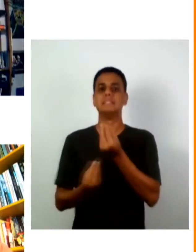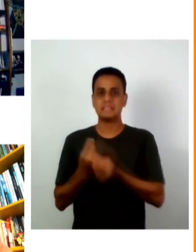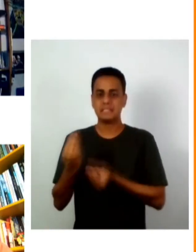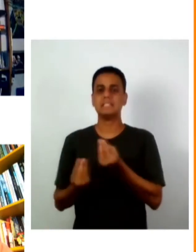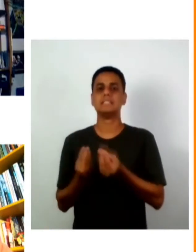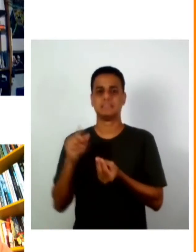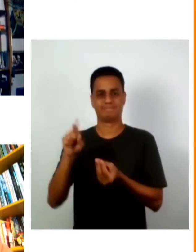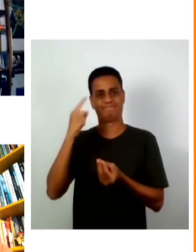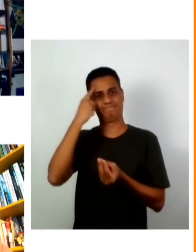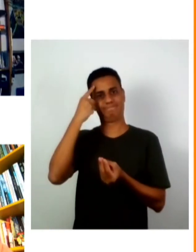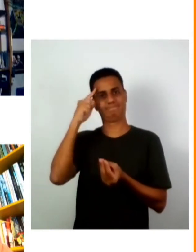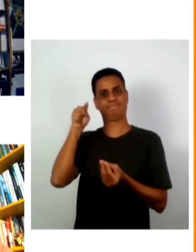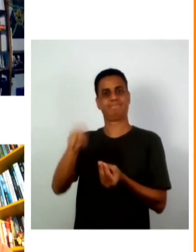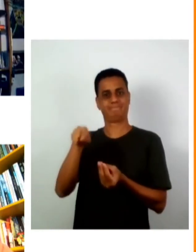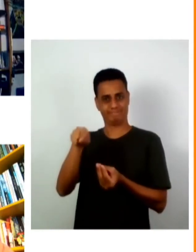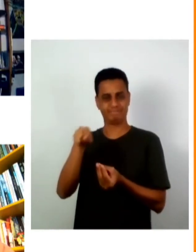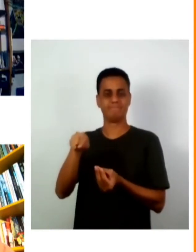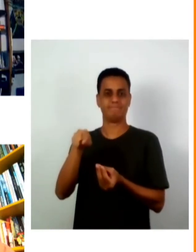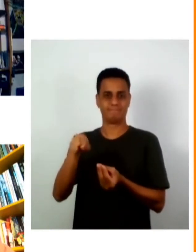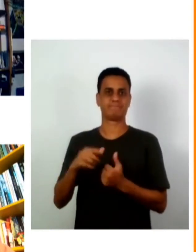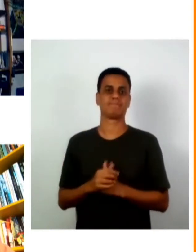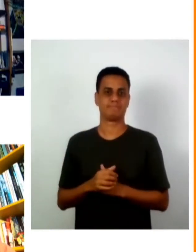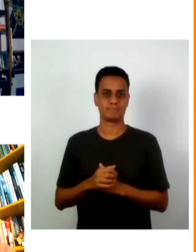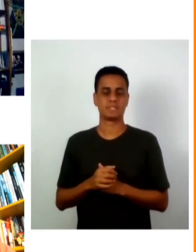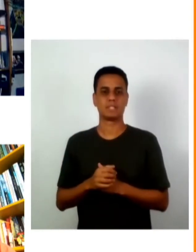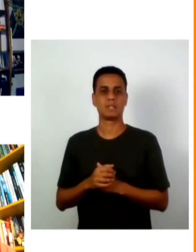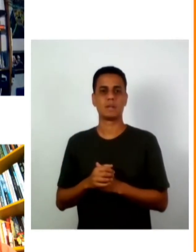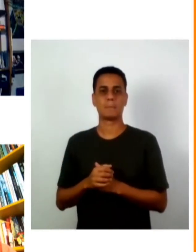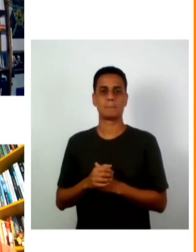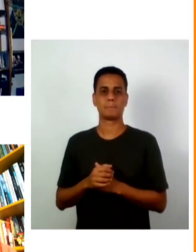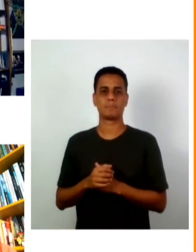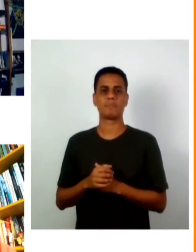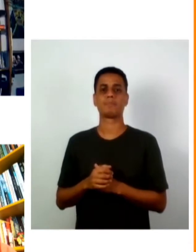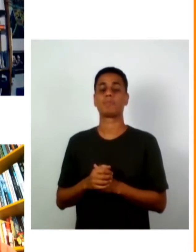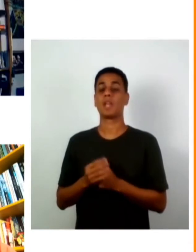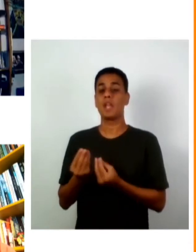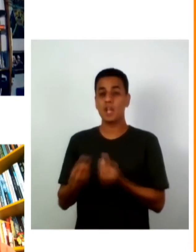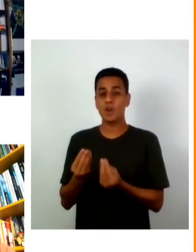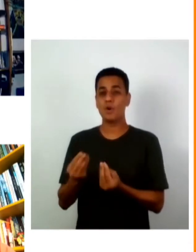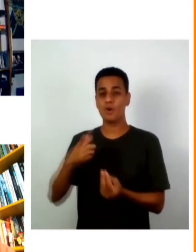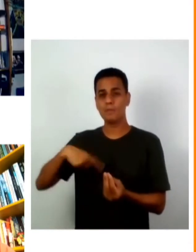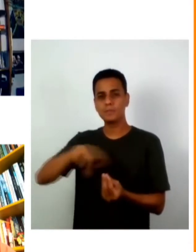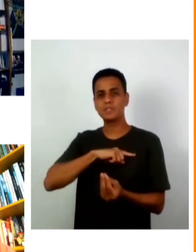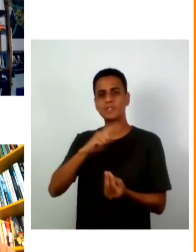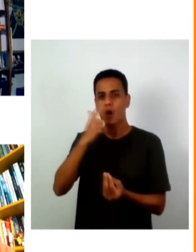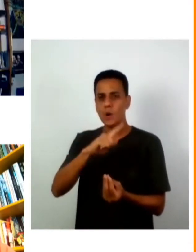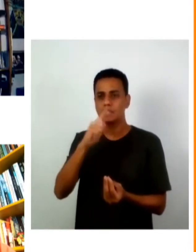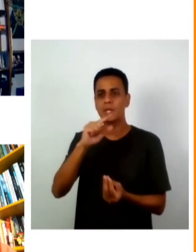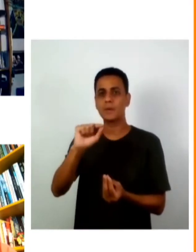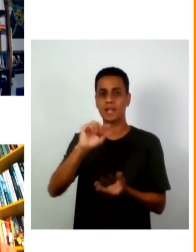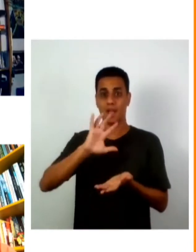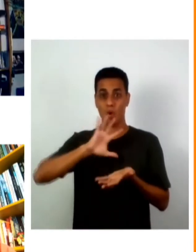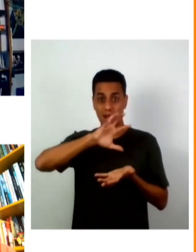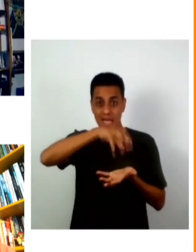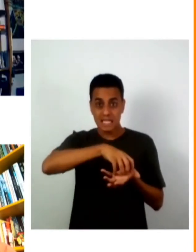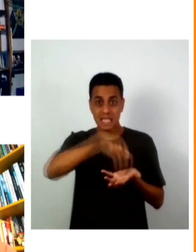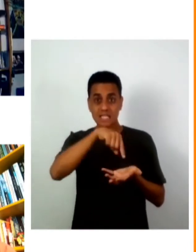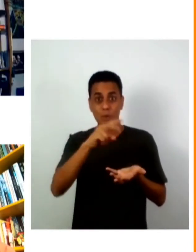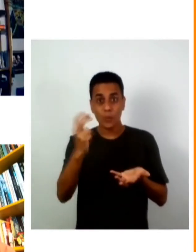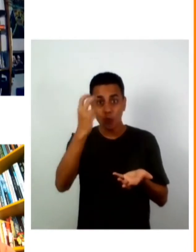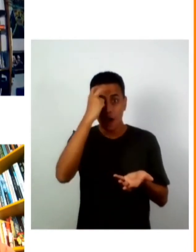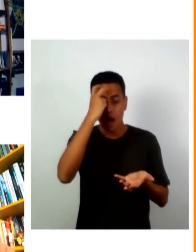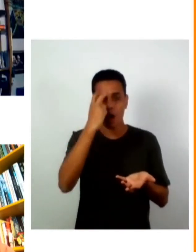virtual claro que afeta muita coisa e como não deixar que as organizações culturais desapareçam